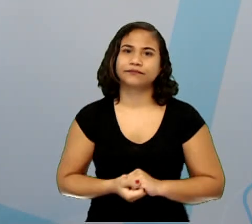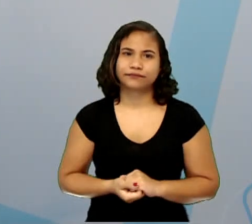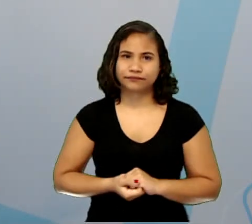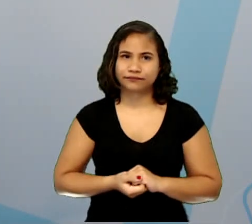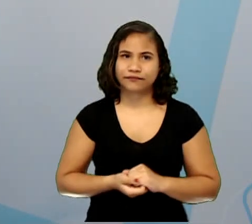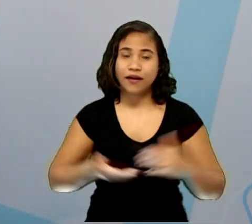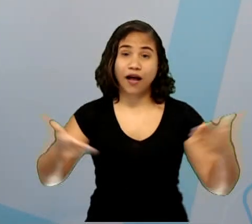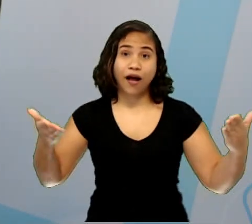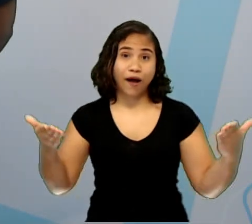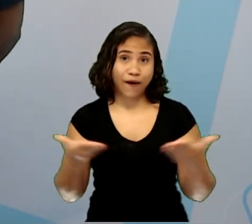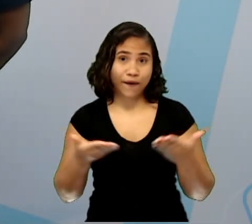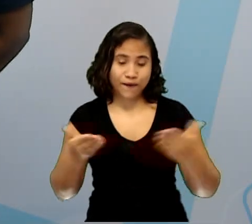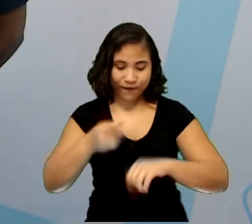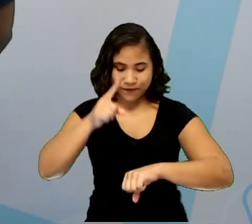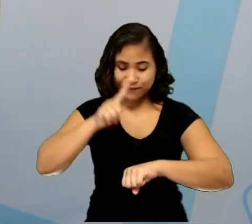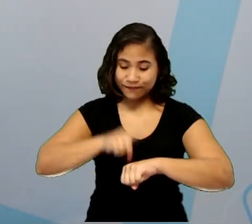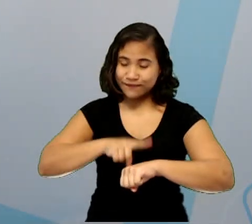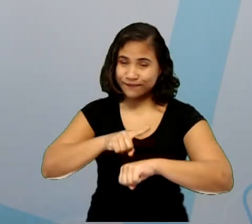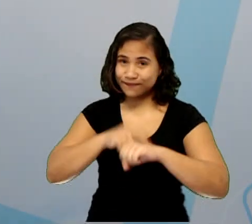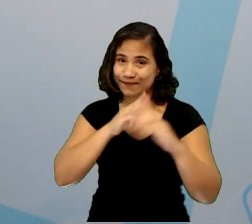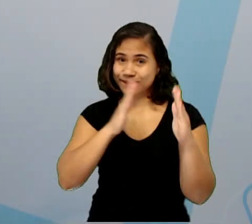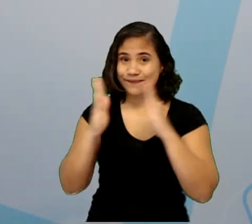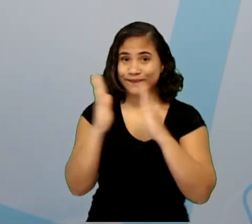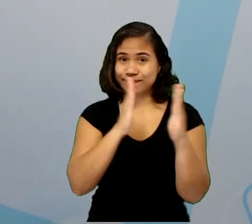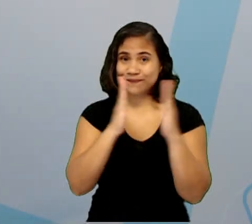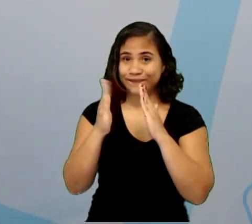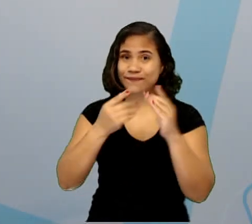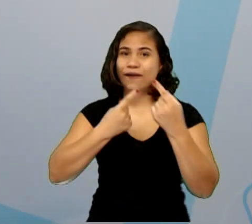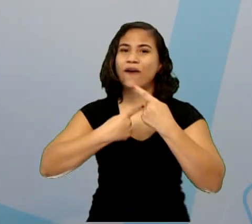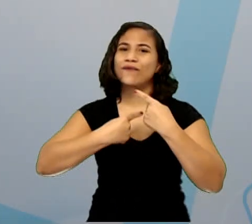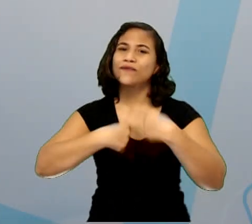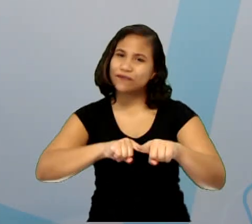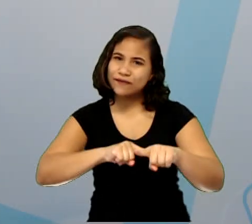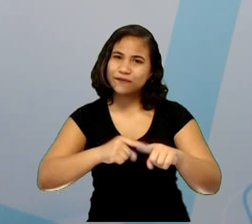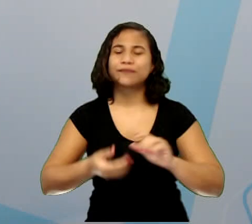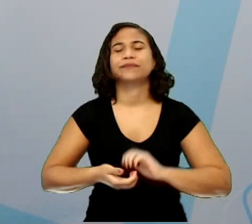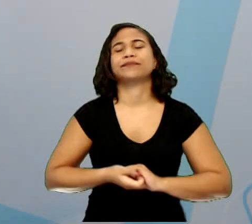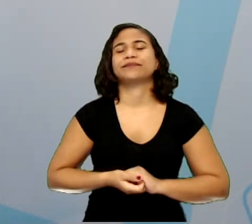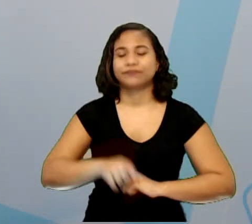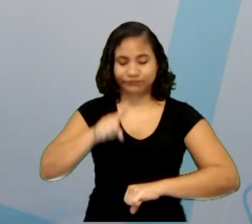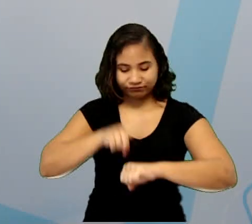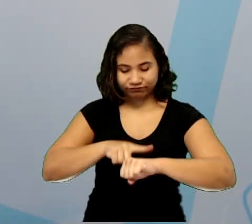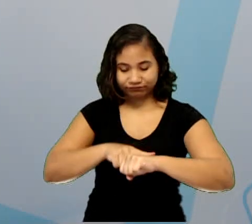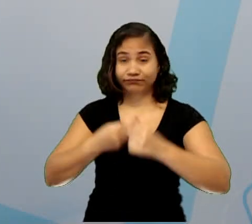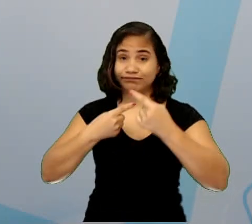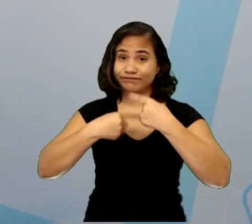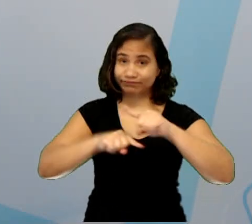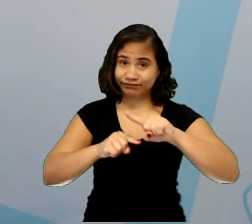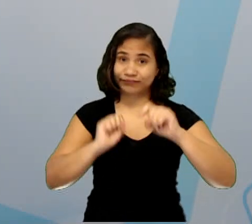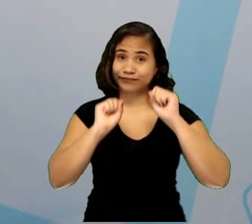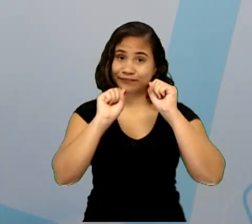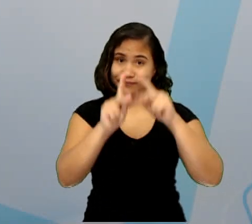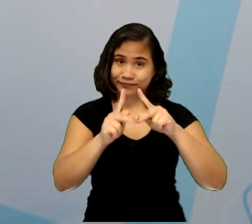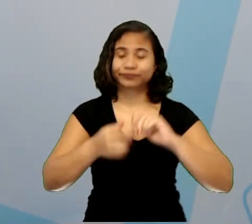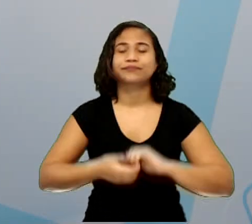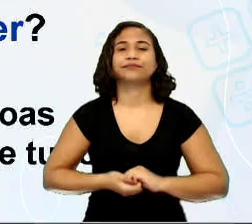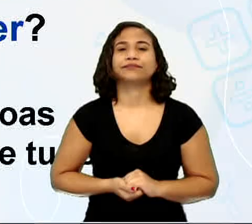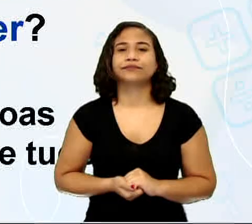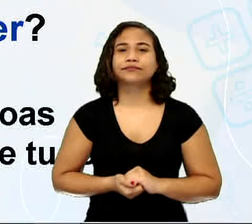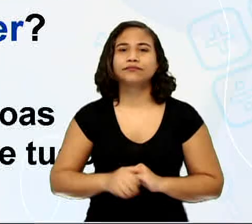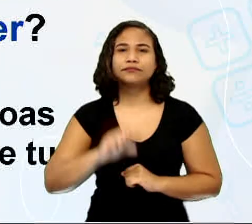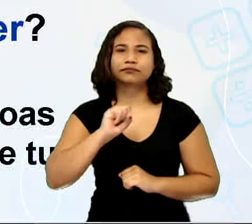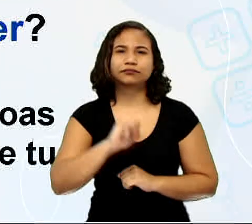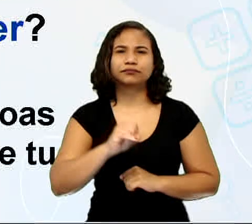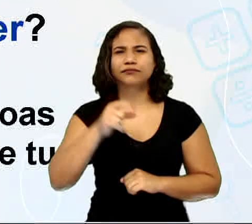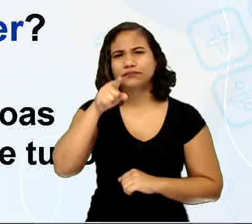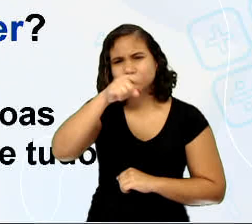Agora, chegou aquele momento do desafio, a hora do desafio, ok? Se você